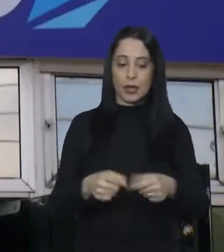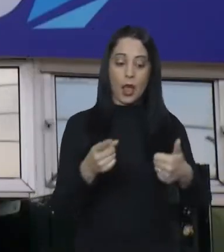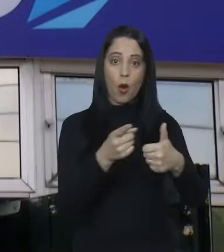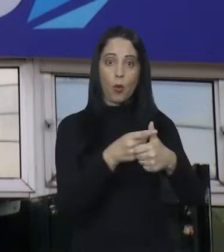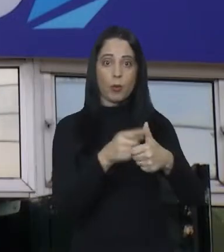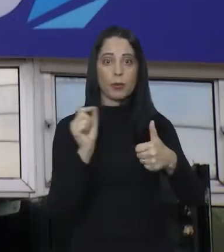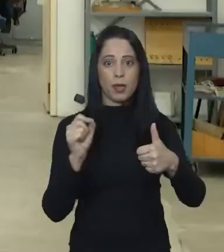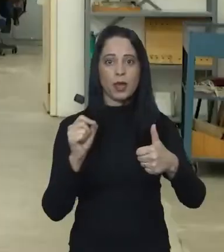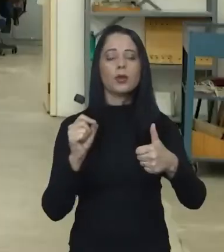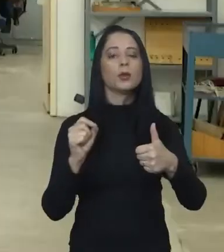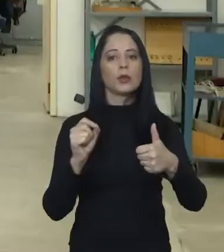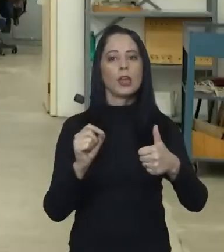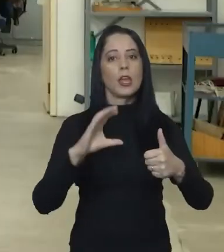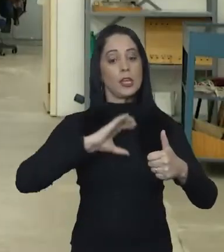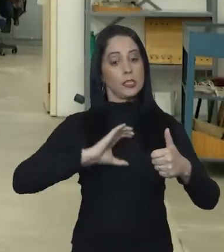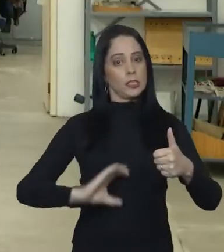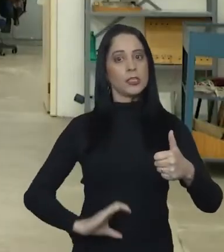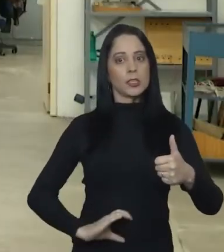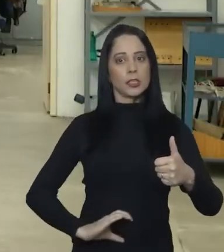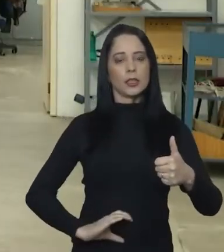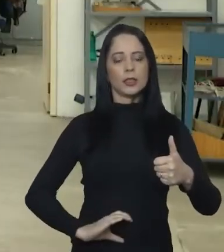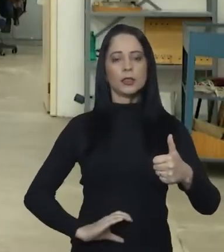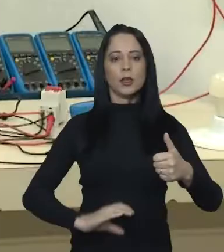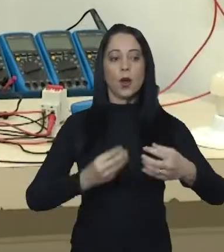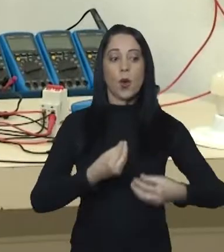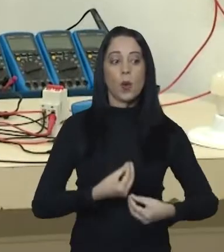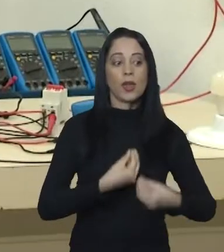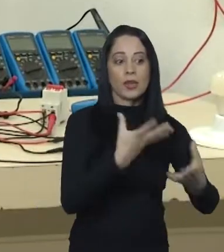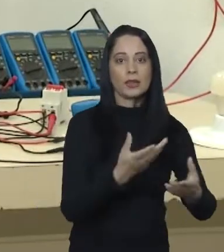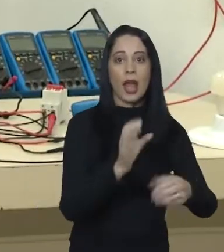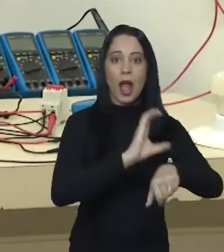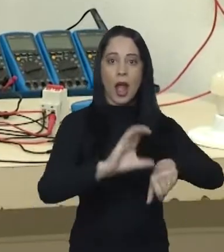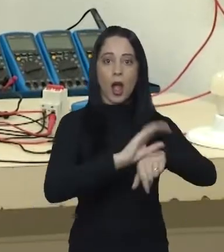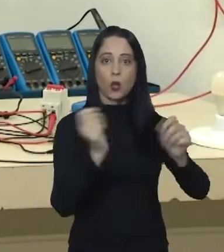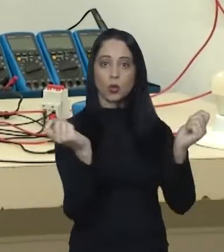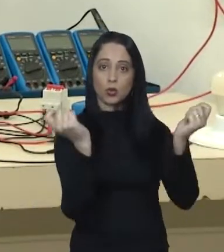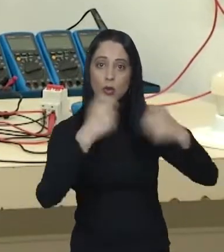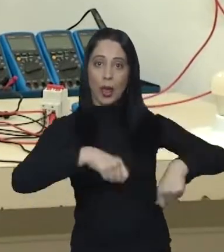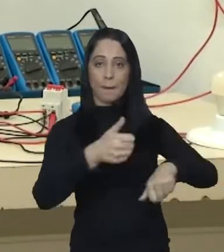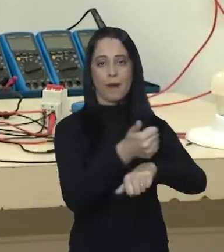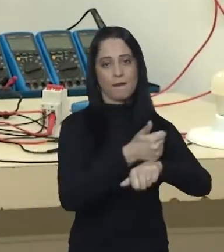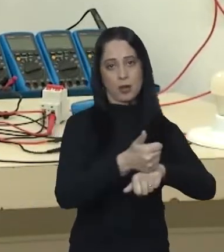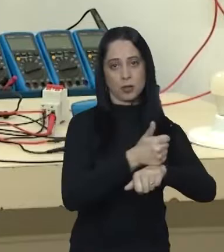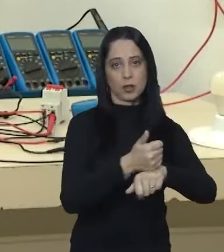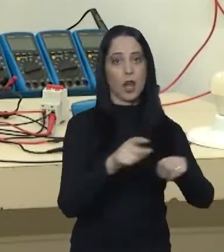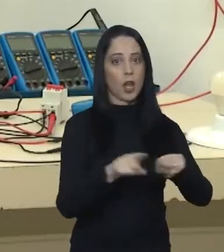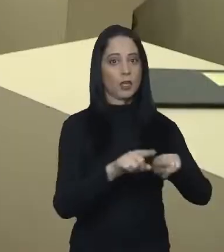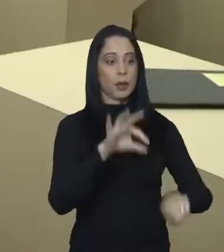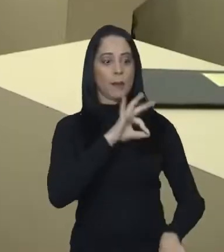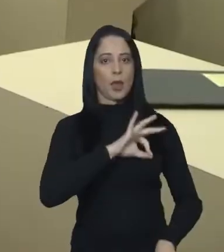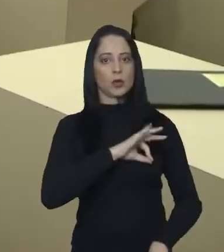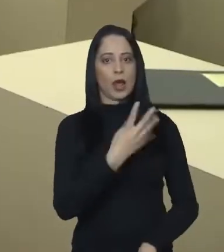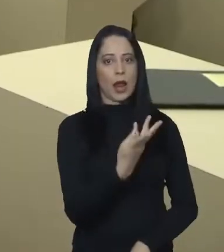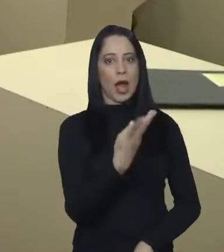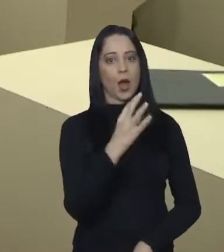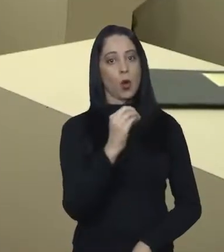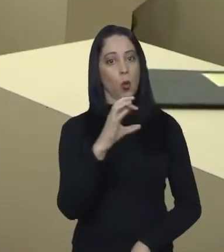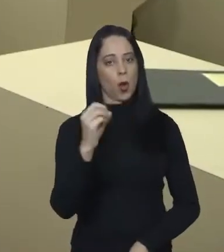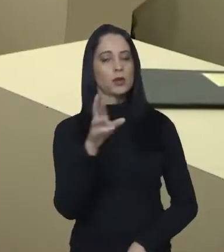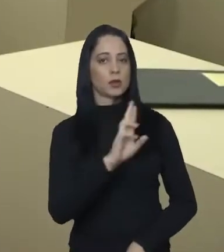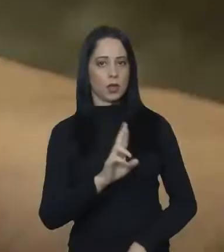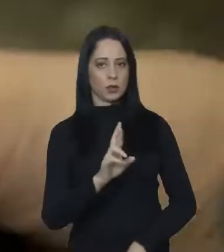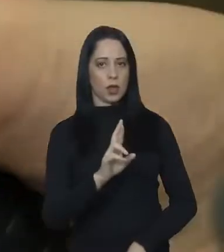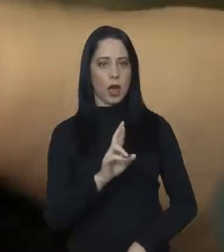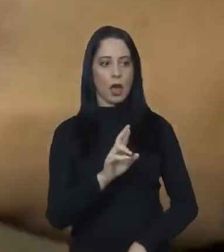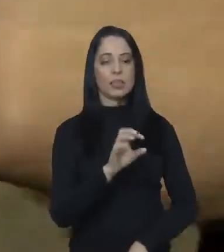pela Fundaz. O primeiro é o programa Agente Cidadão, que consiste na oferta de qualificação profissional e bolsa de R 400